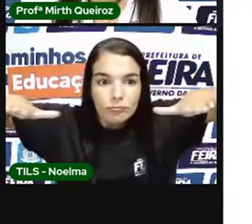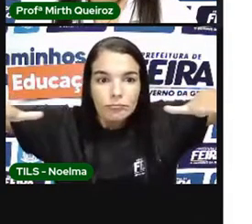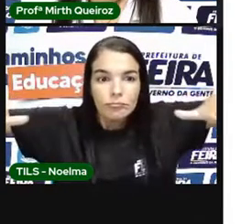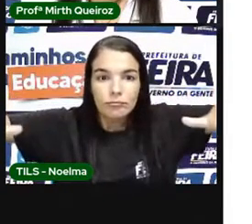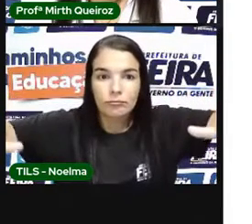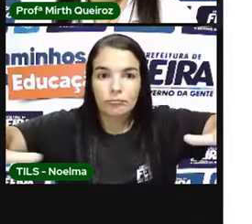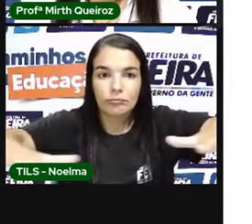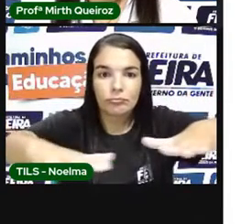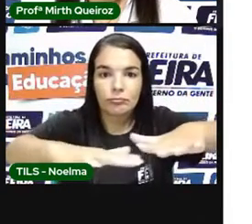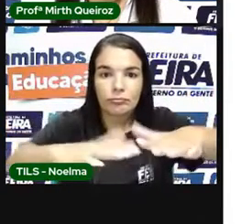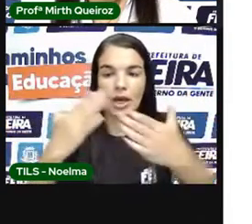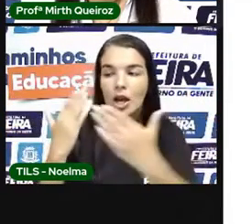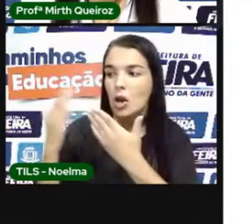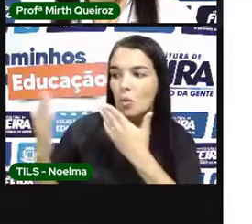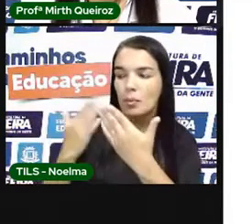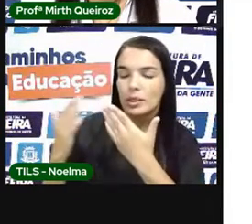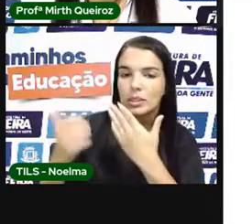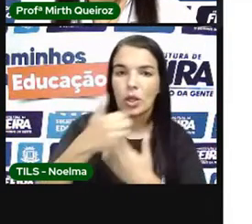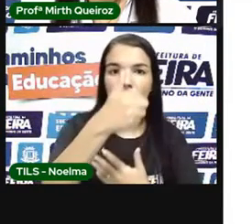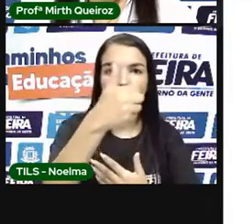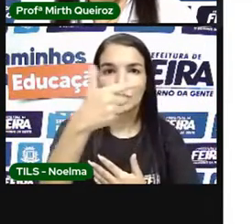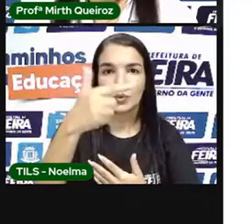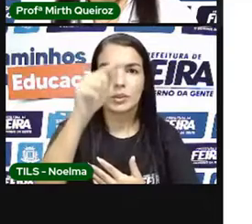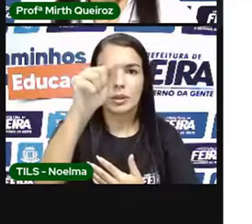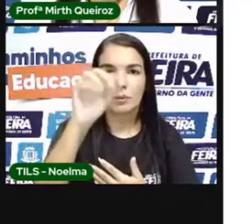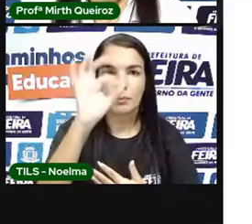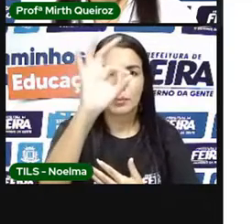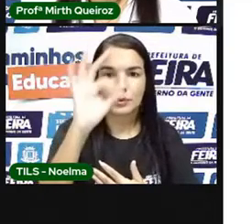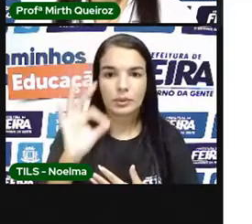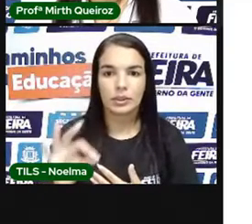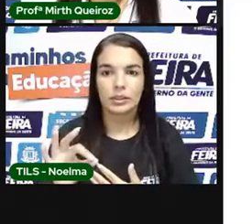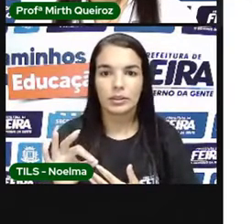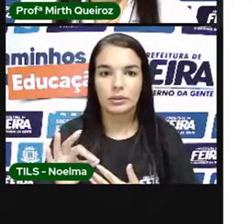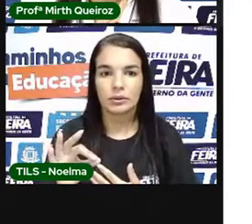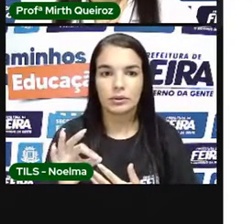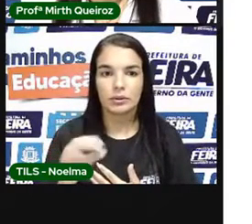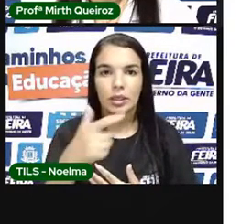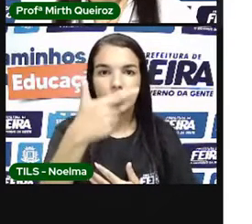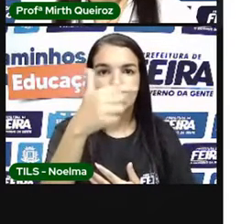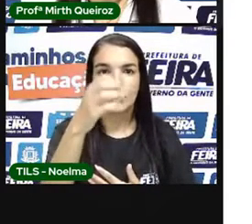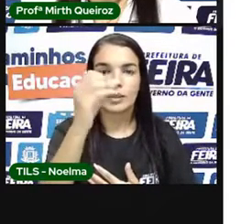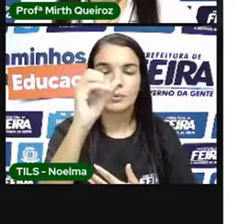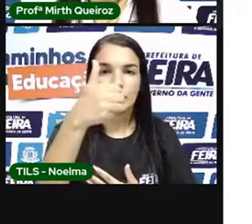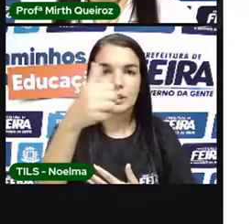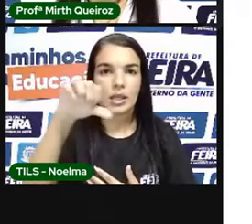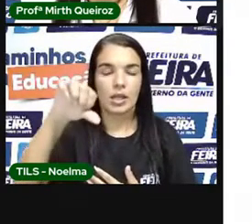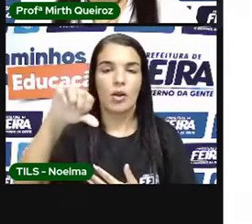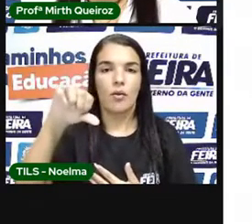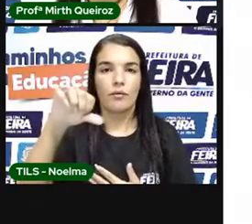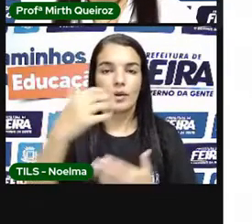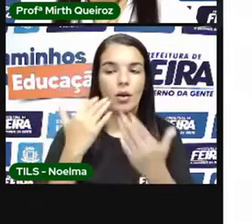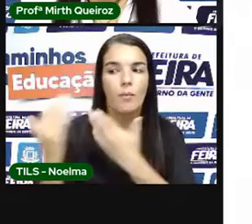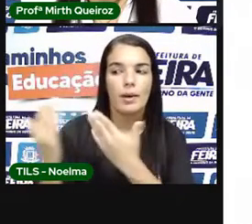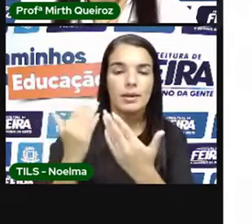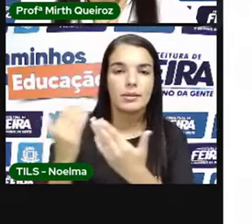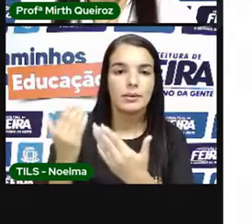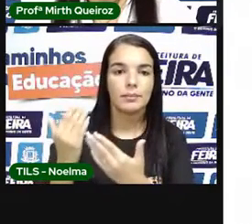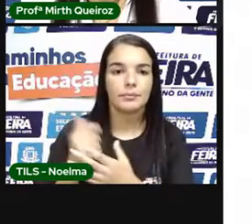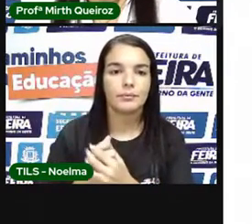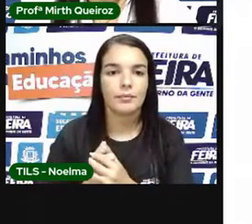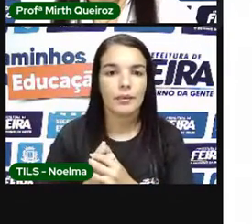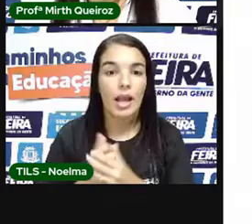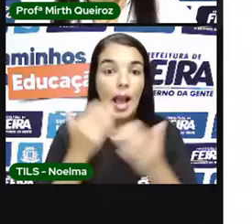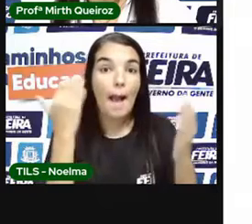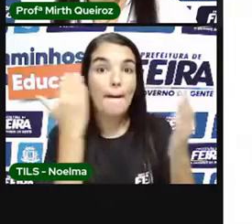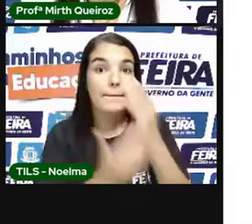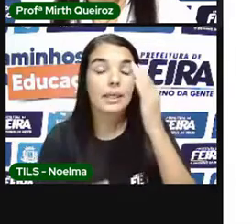2019 A perda Representou 2,64 gigatoneladas De